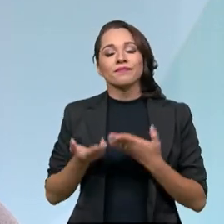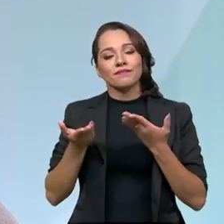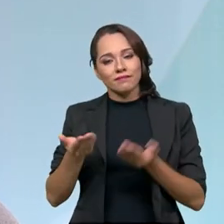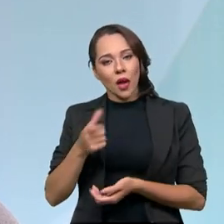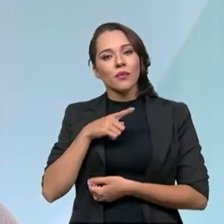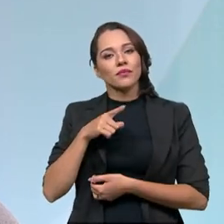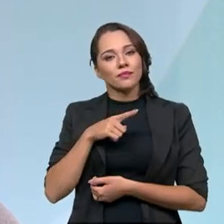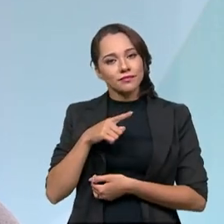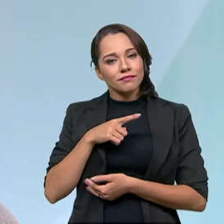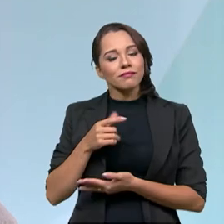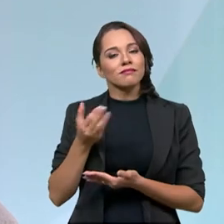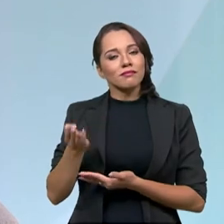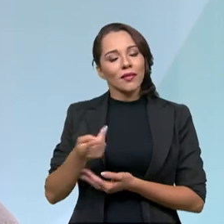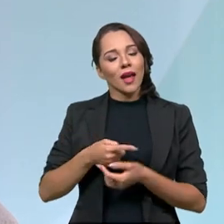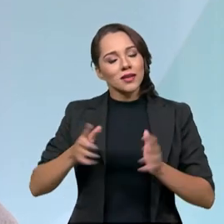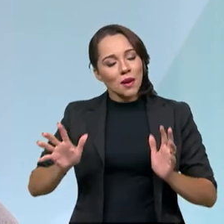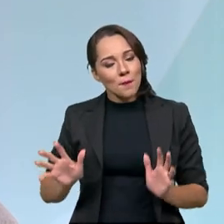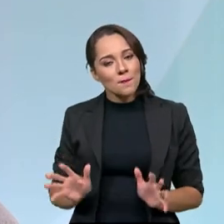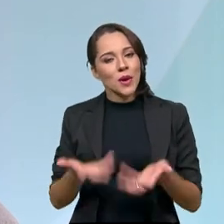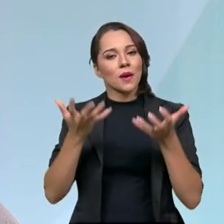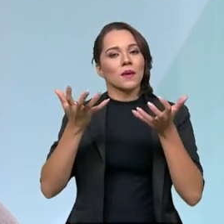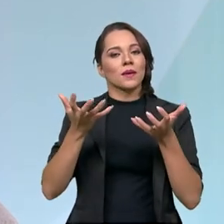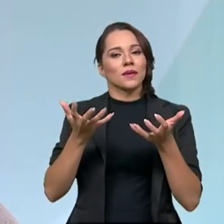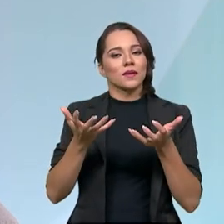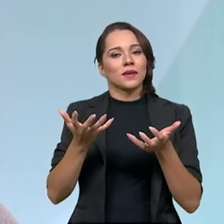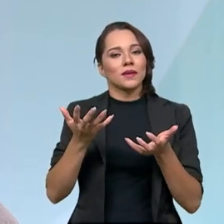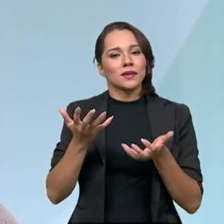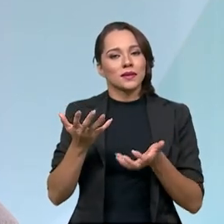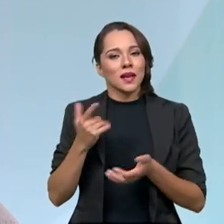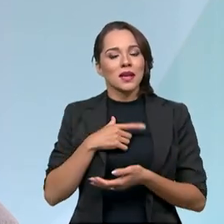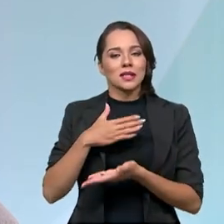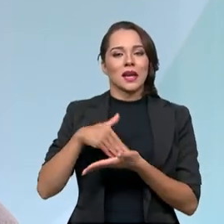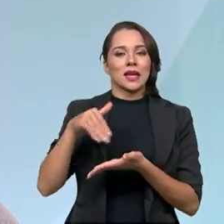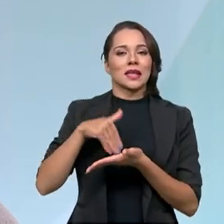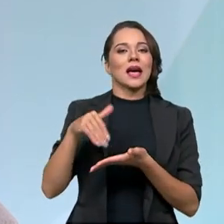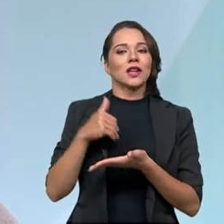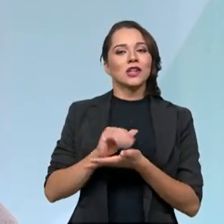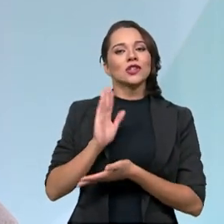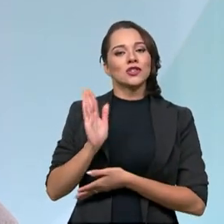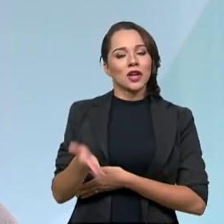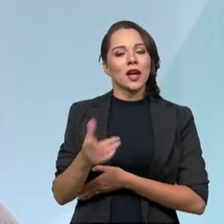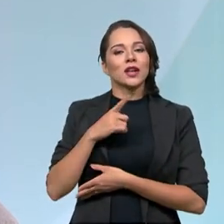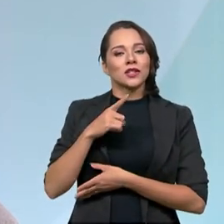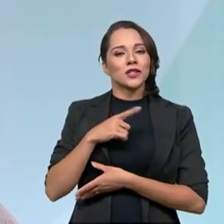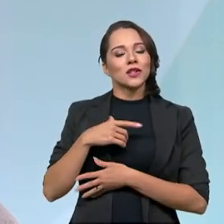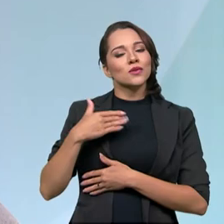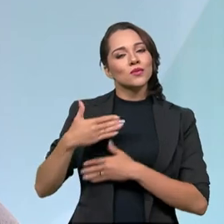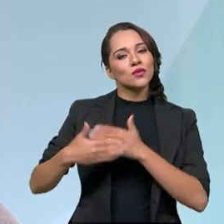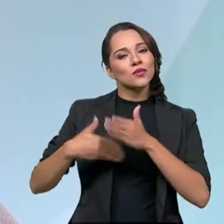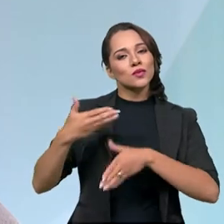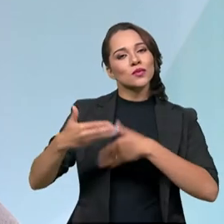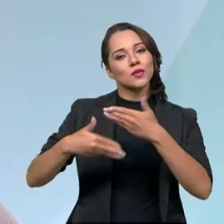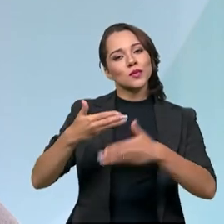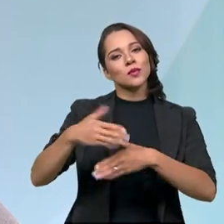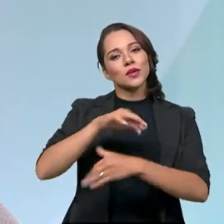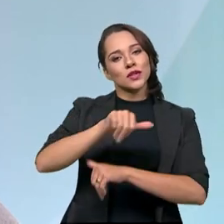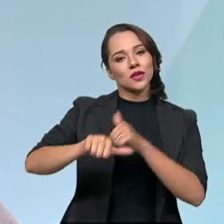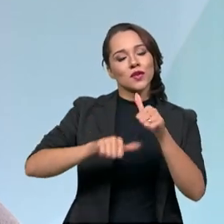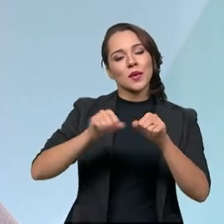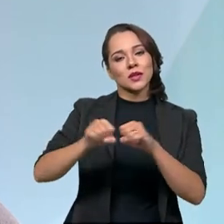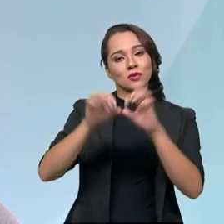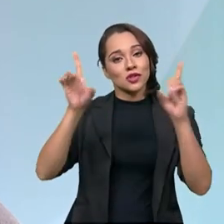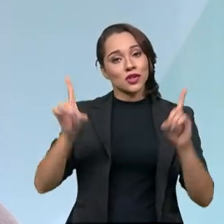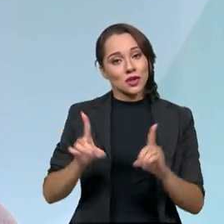gente teve aí esse impulsionamento, né? A gente, a secretaria vinha já num ritmo de transformação digital,